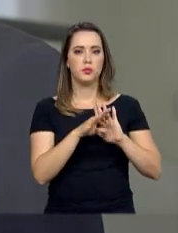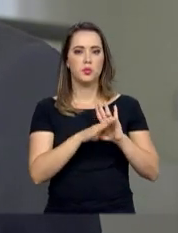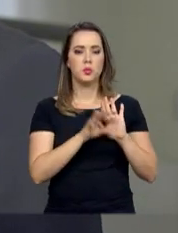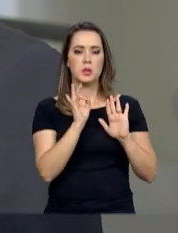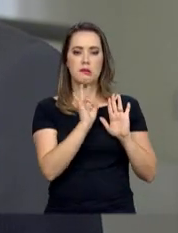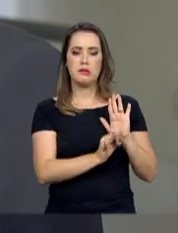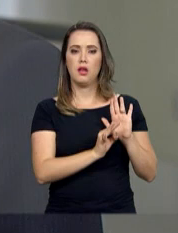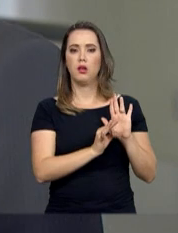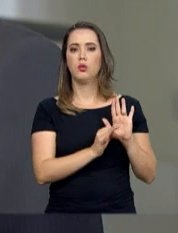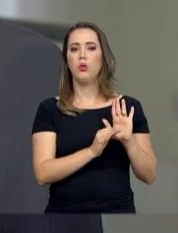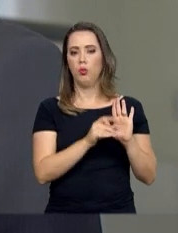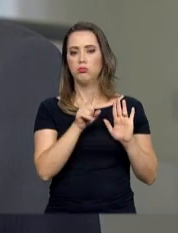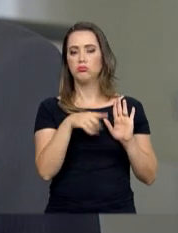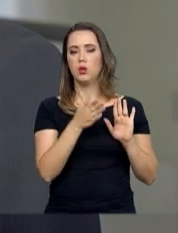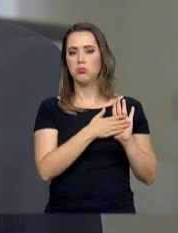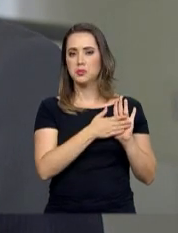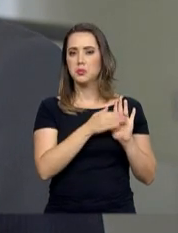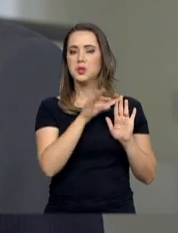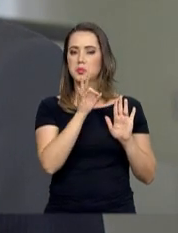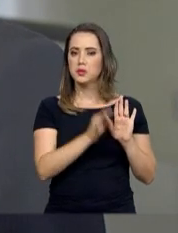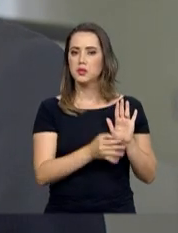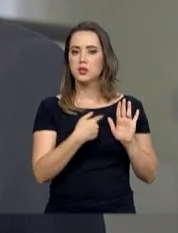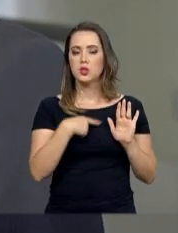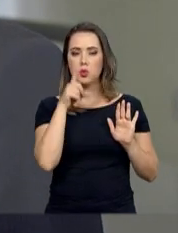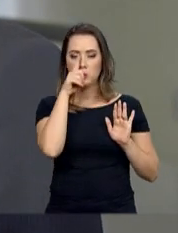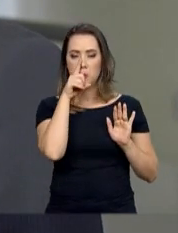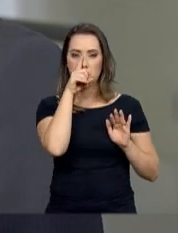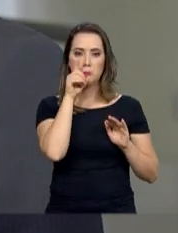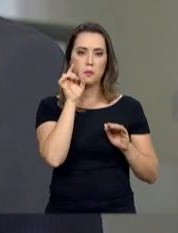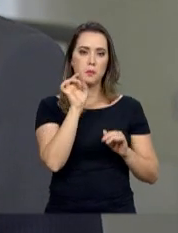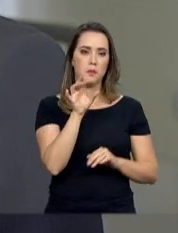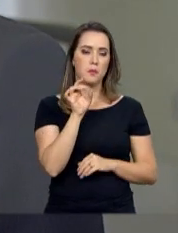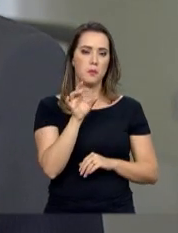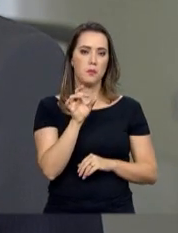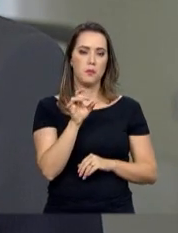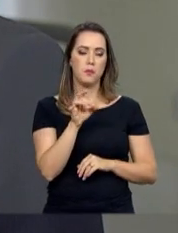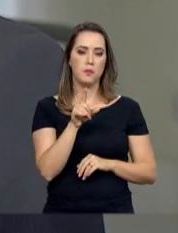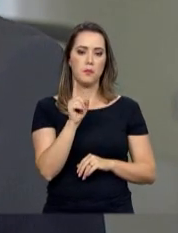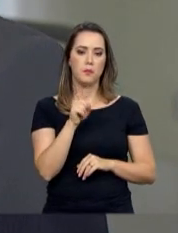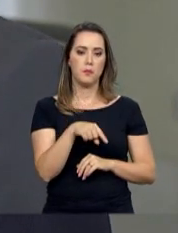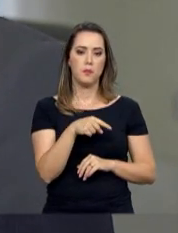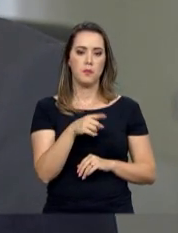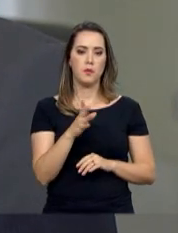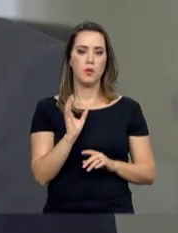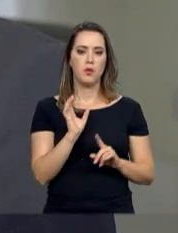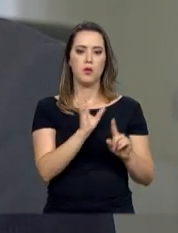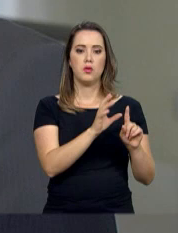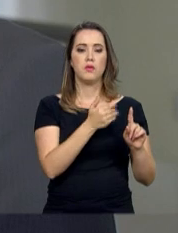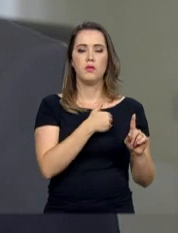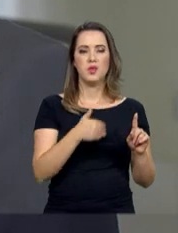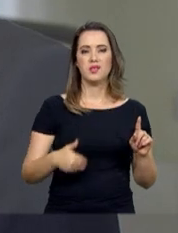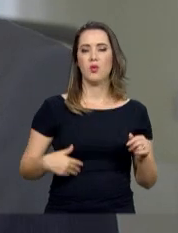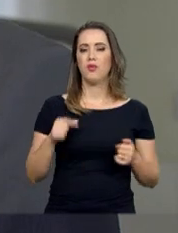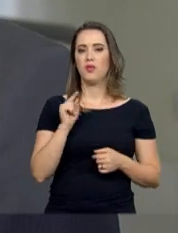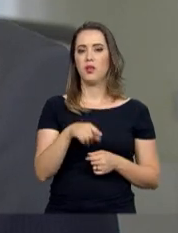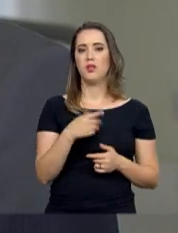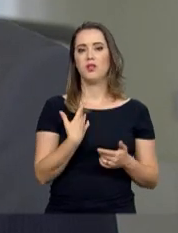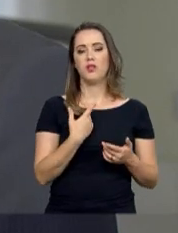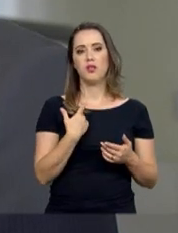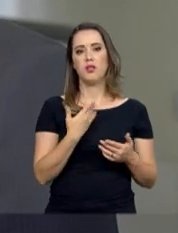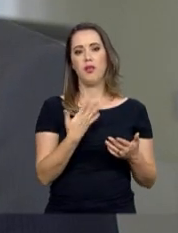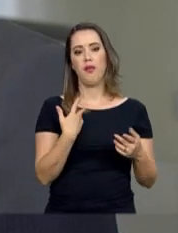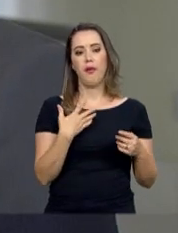deu certo. E o principal risco que afeta o poder público é sempre o risco da